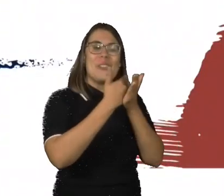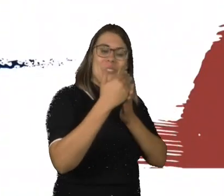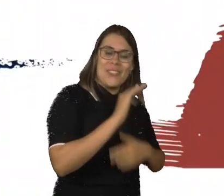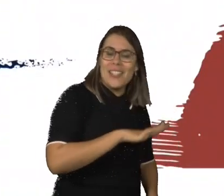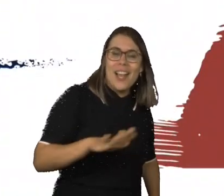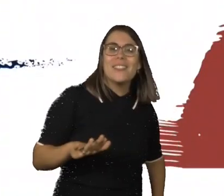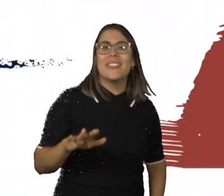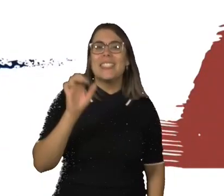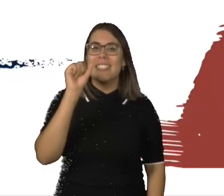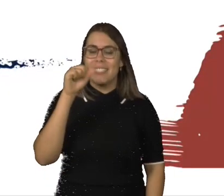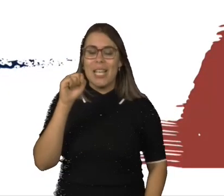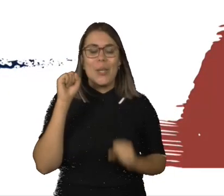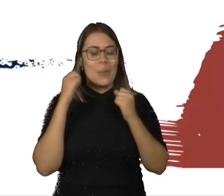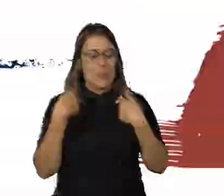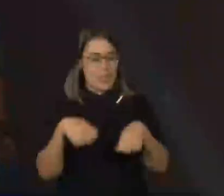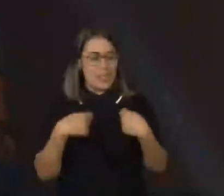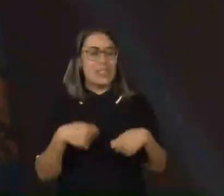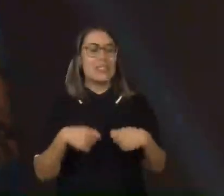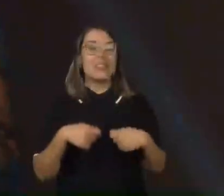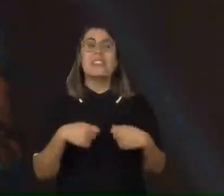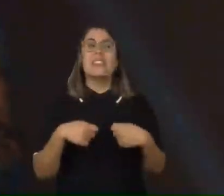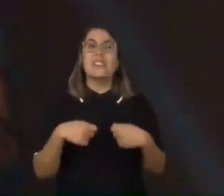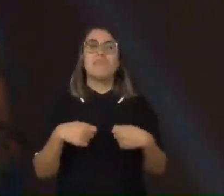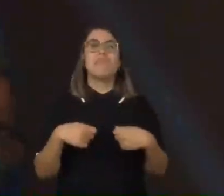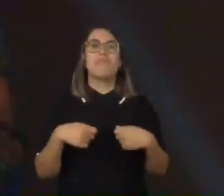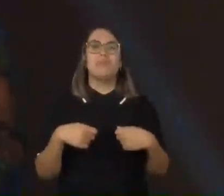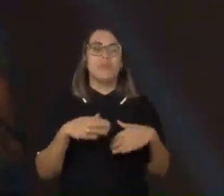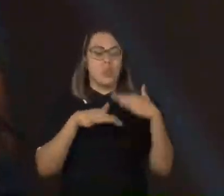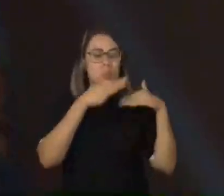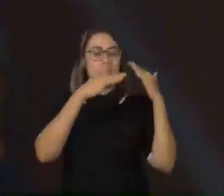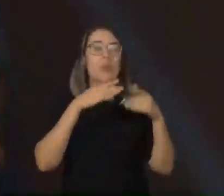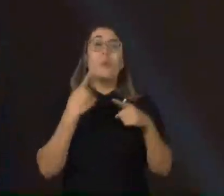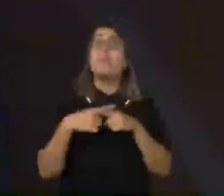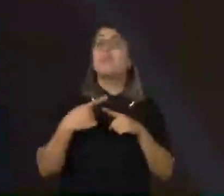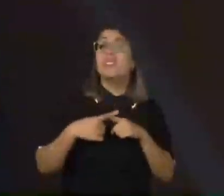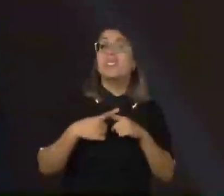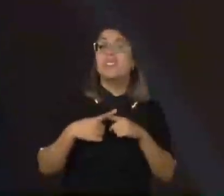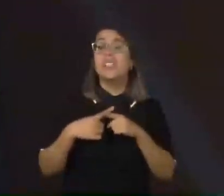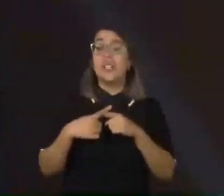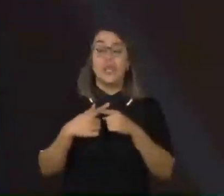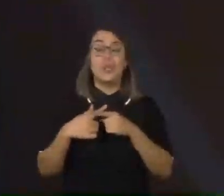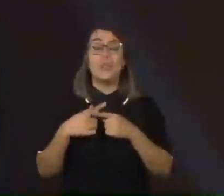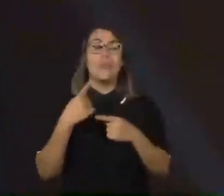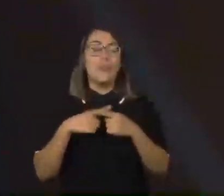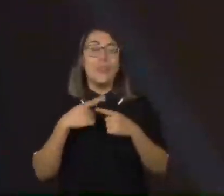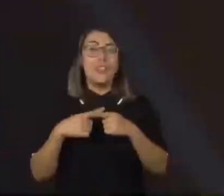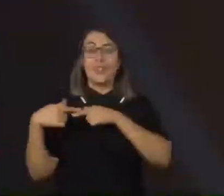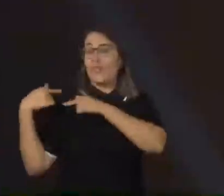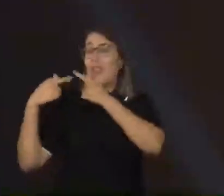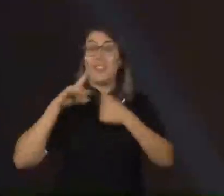possível, é desejável e é necessário. Porque genética não é